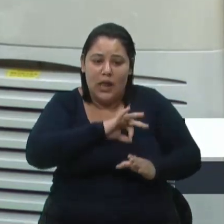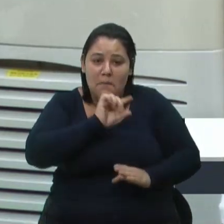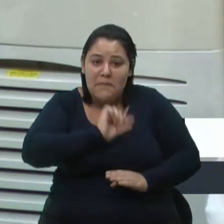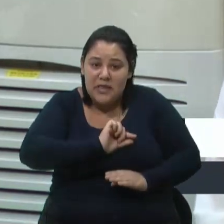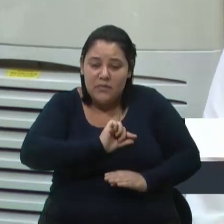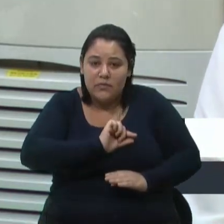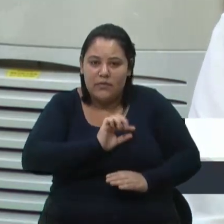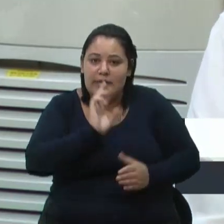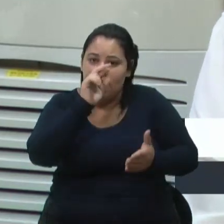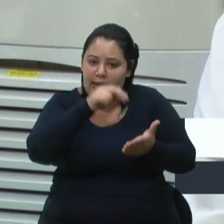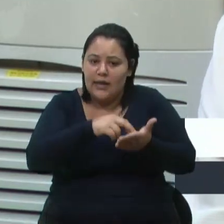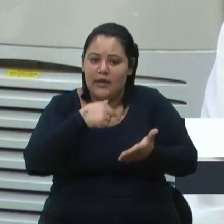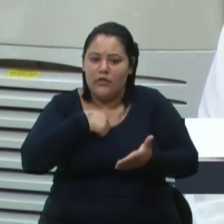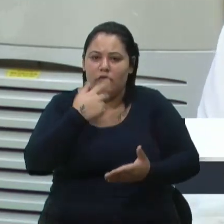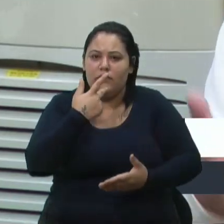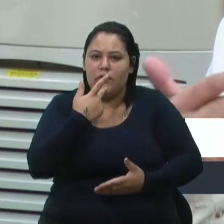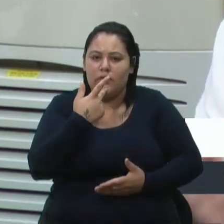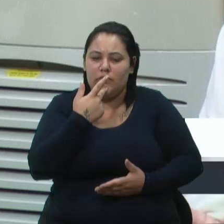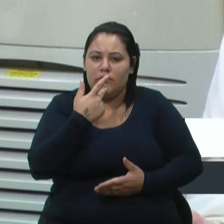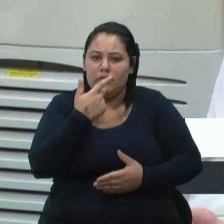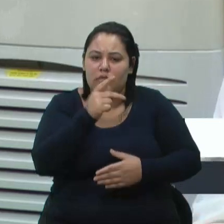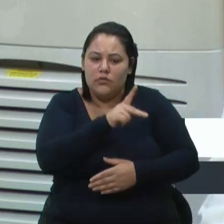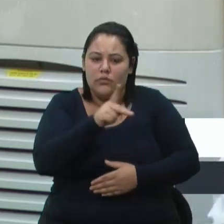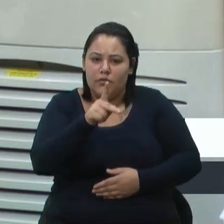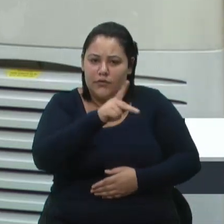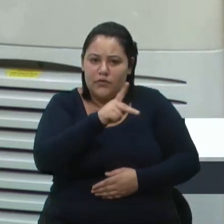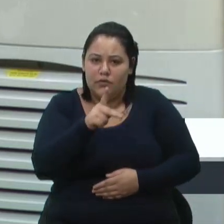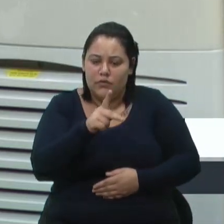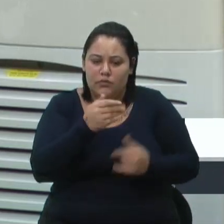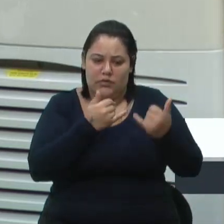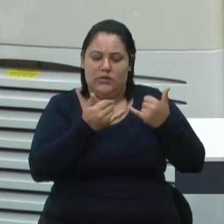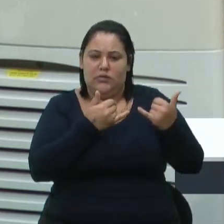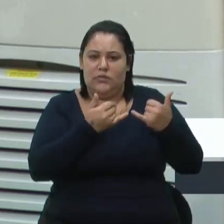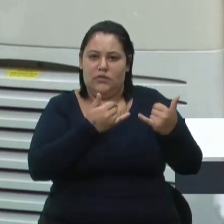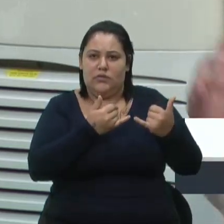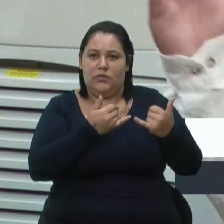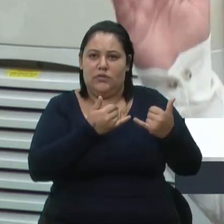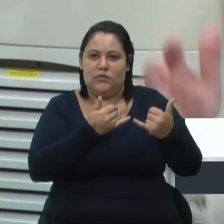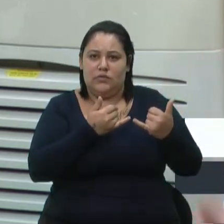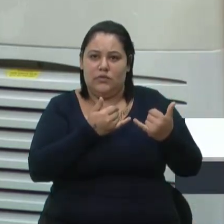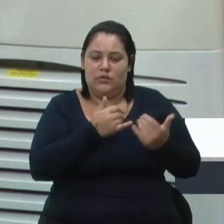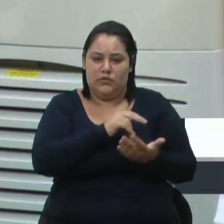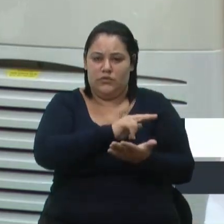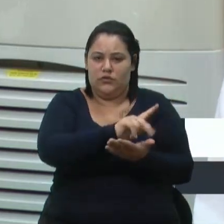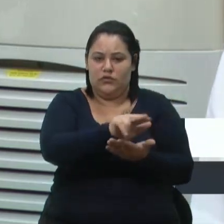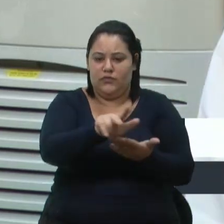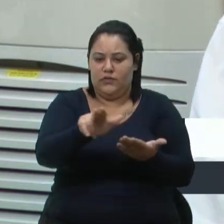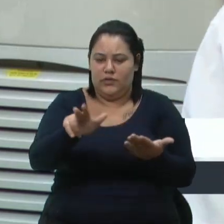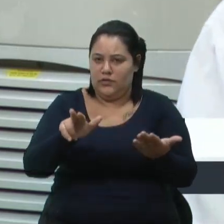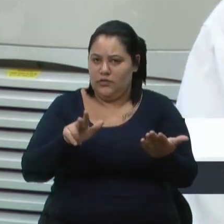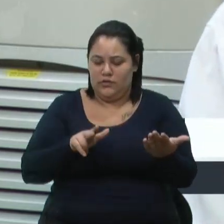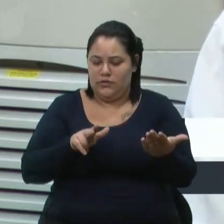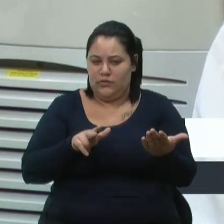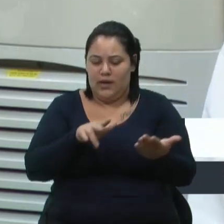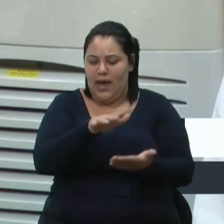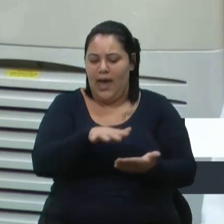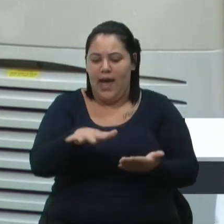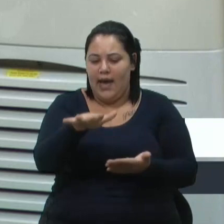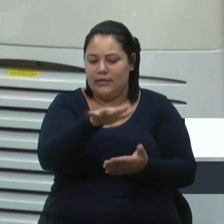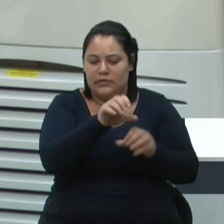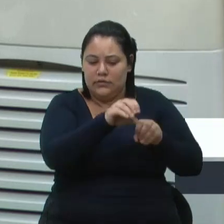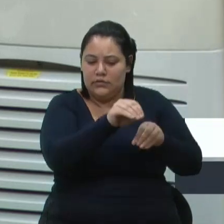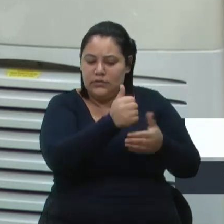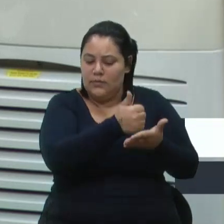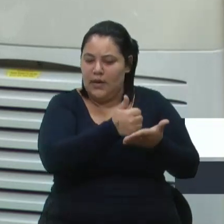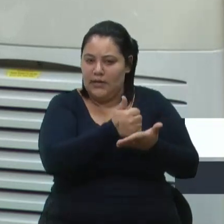falando. E dos professores das diferentes etapas da educação básica, que